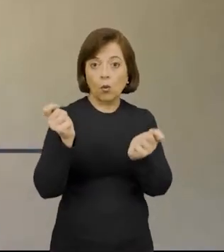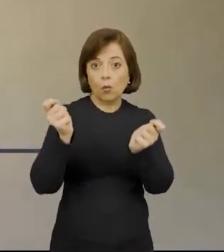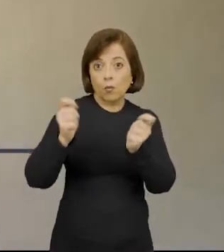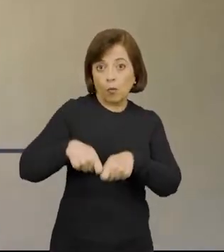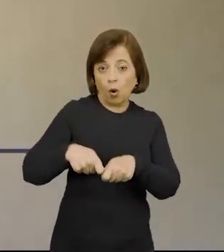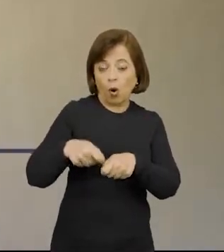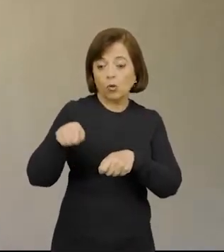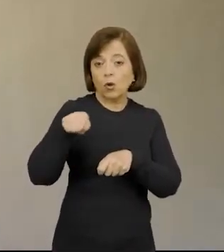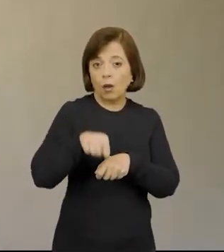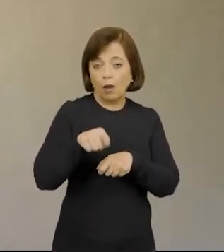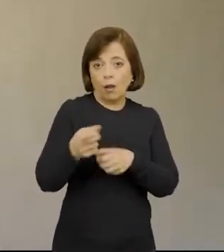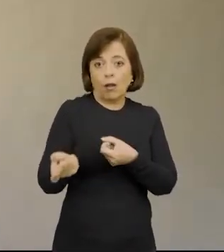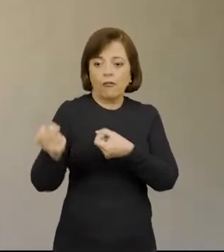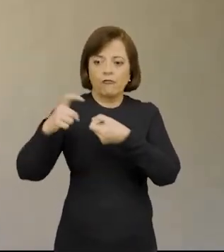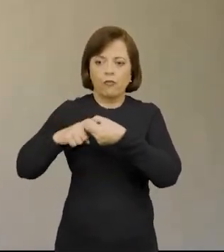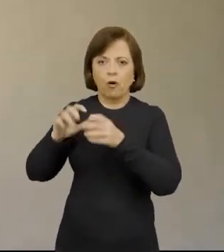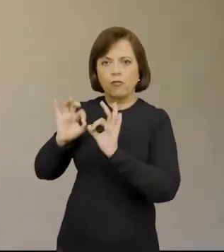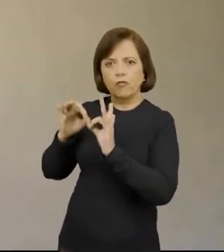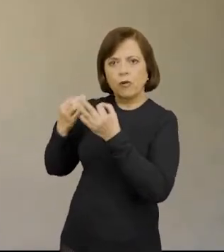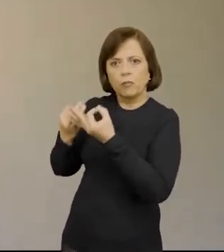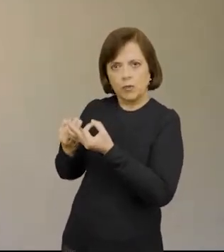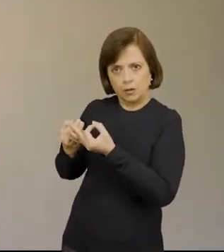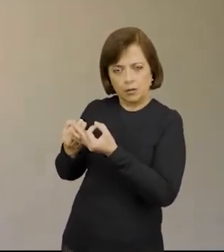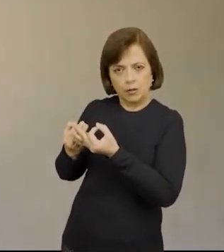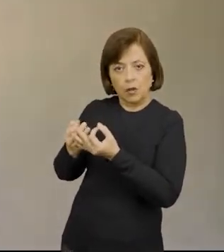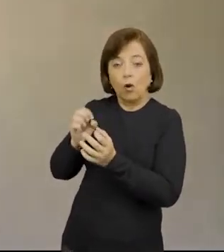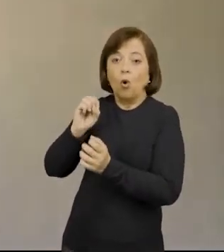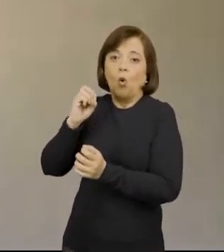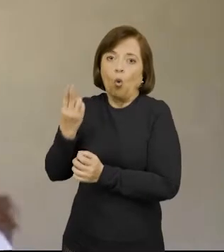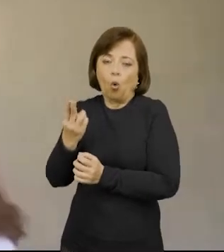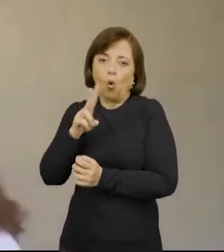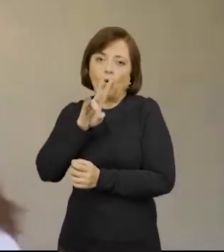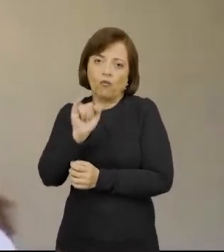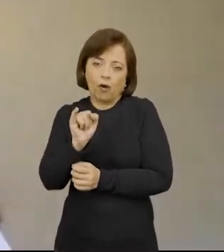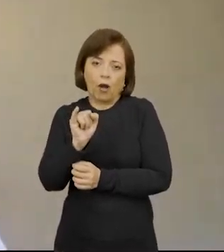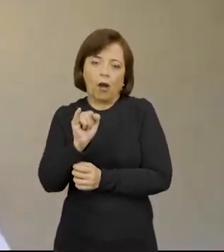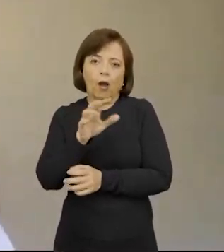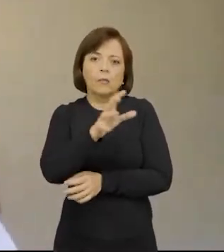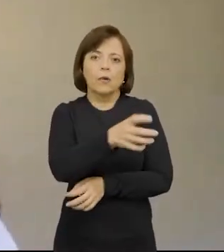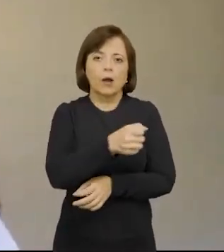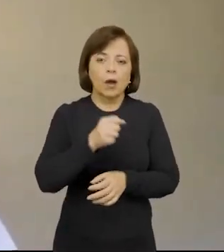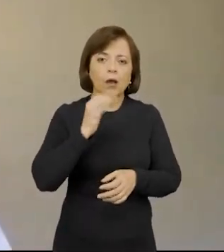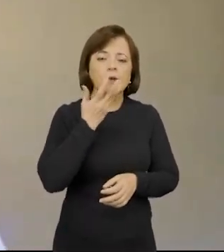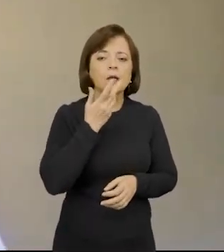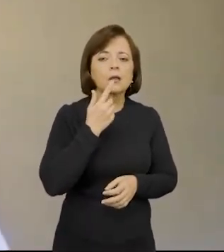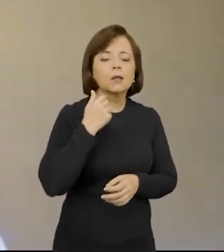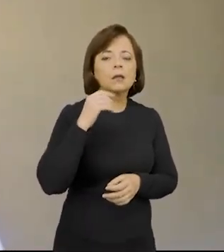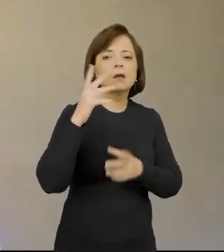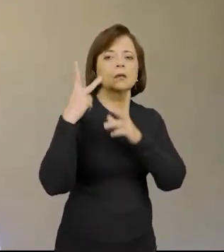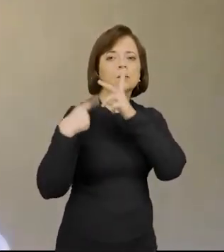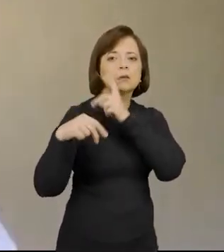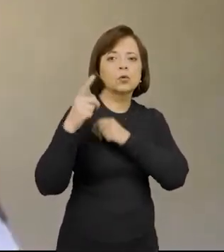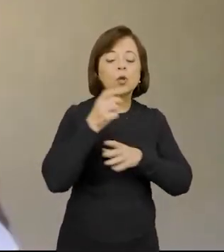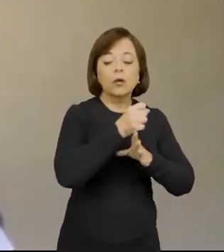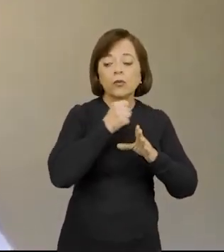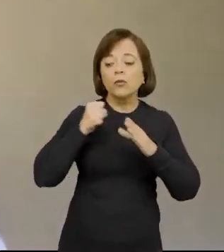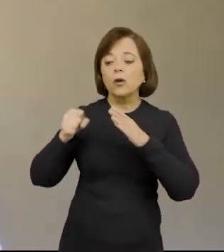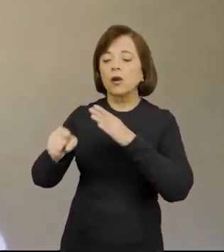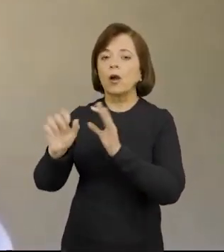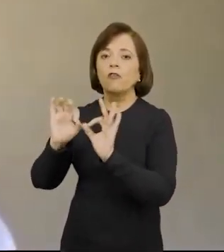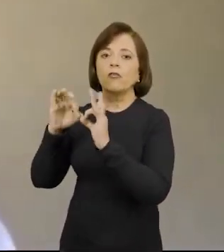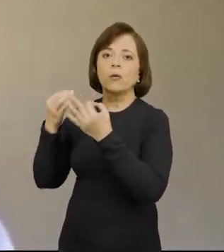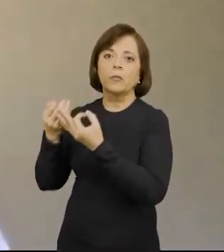possível o retorno para a família de origem ou se vai ser necessário inserir essa criança numa família substituta